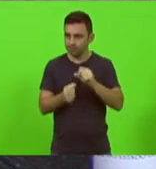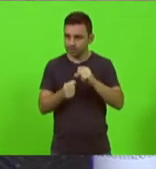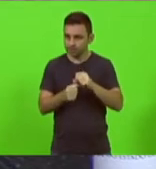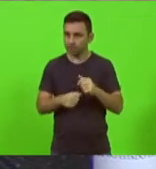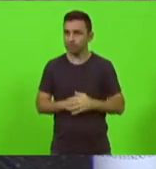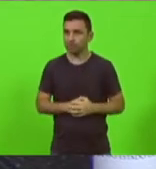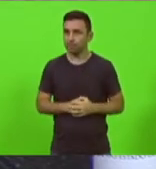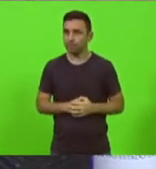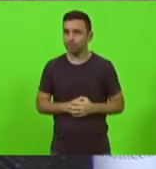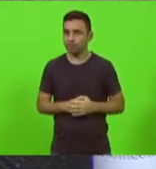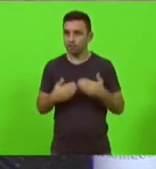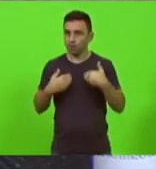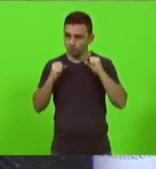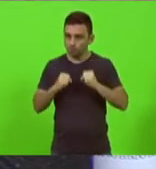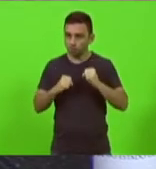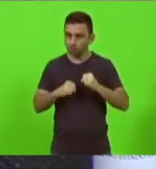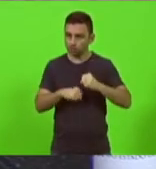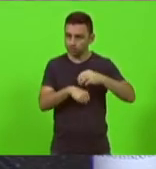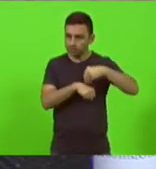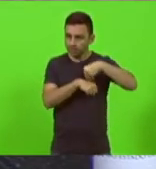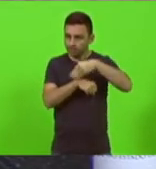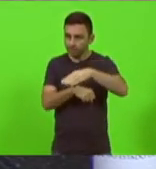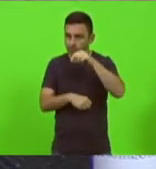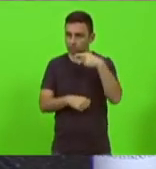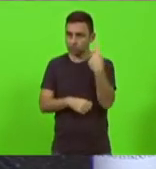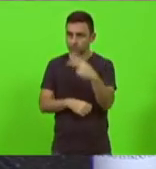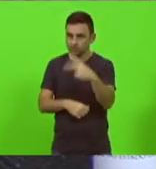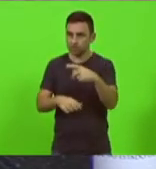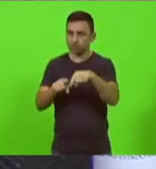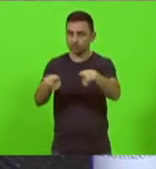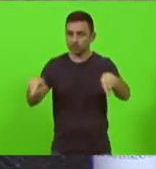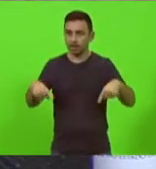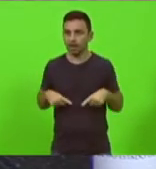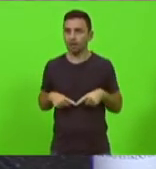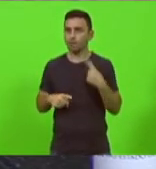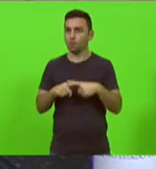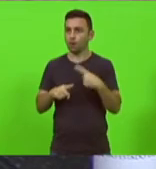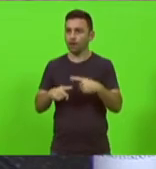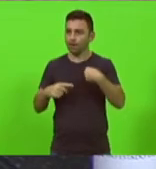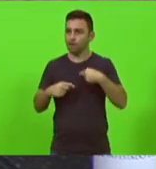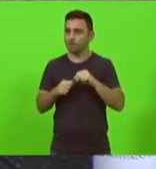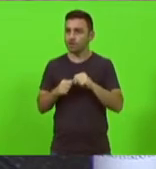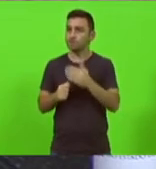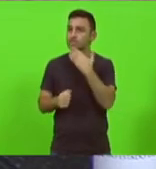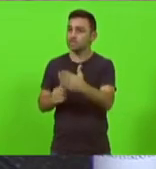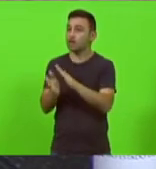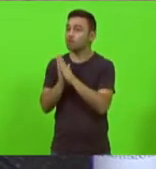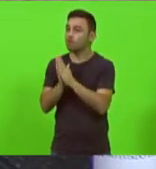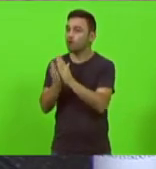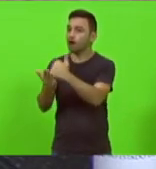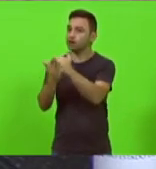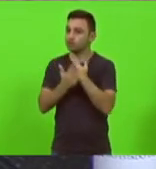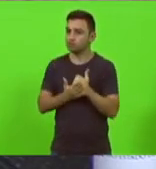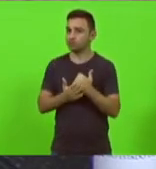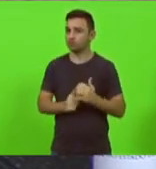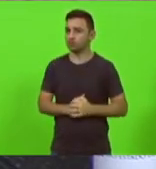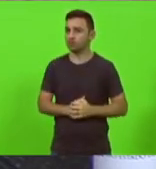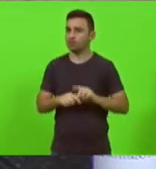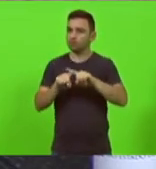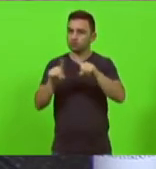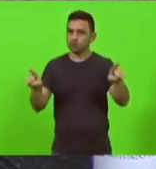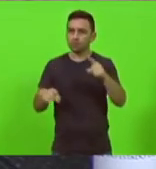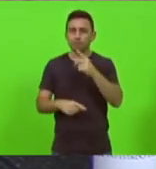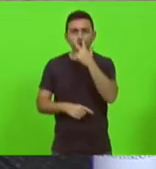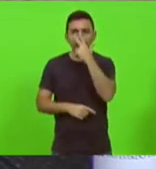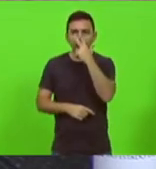eu posso levar o alfredo no seu gabinete porque o que eu fiz foi um pedido de ajuda os senhores parece o senhor